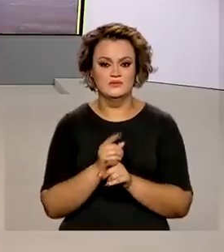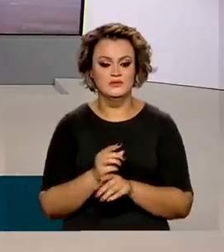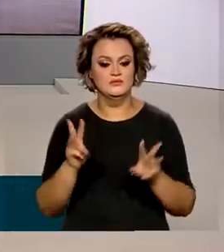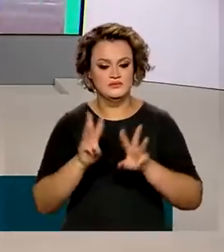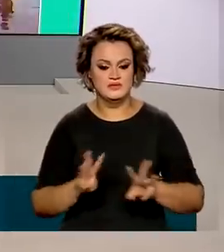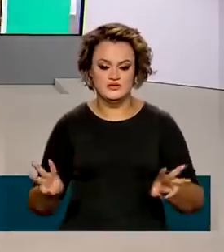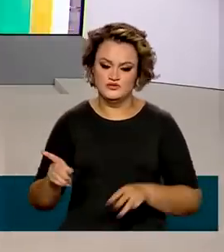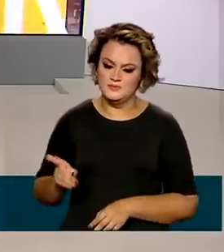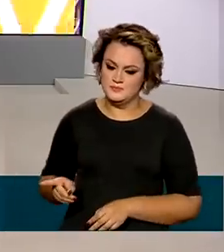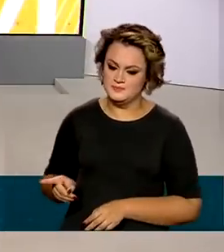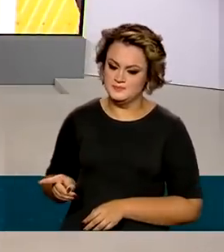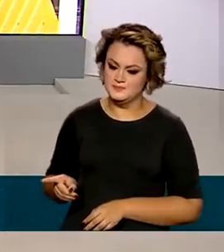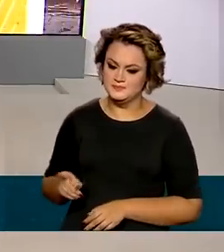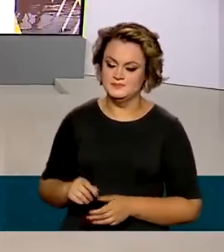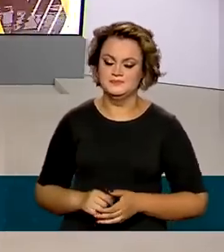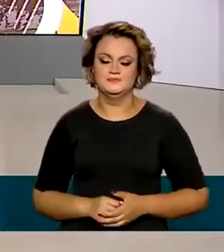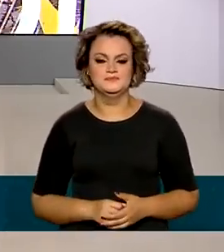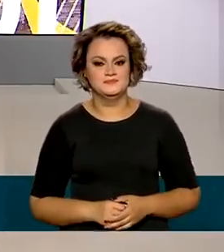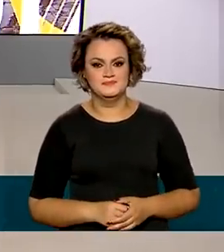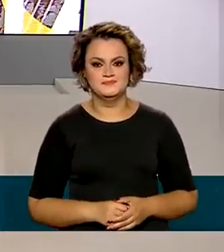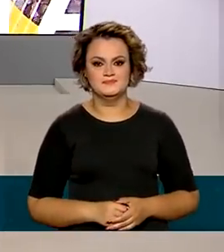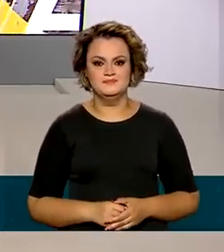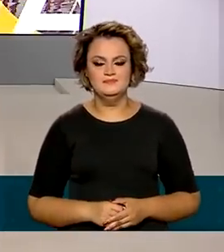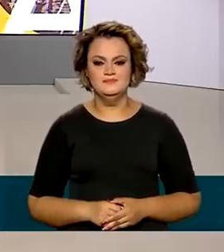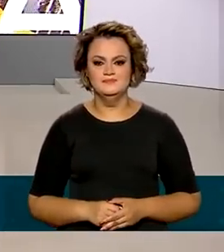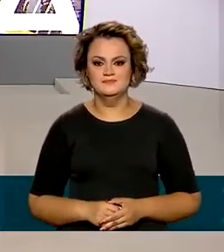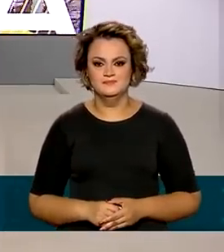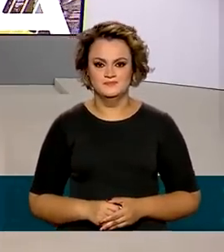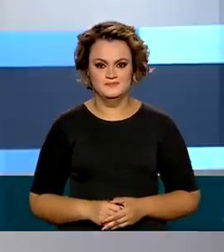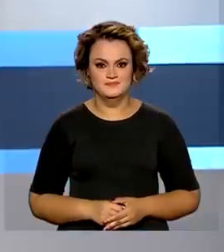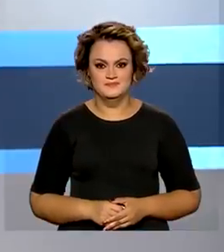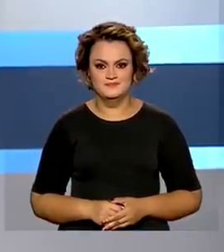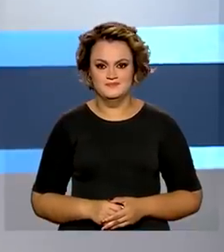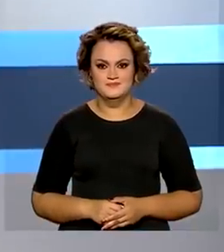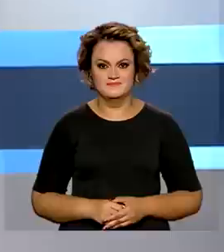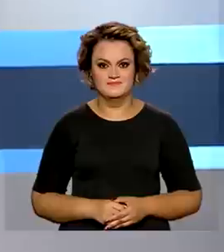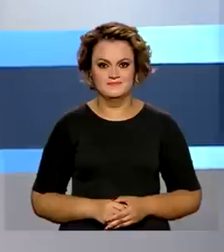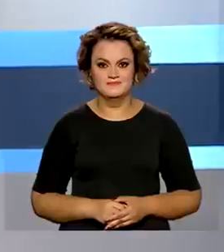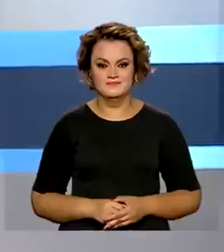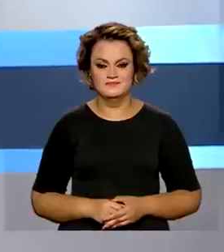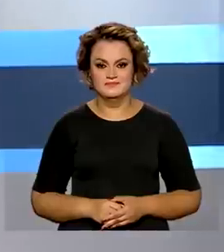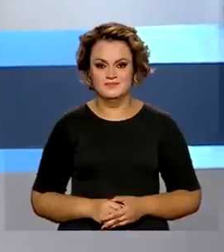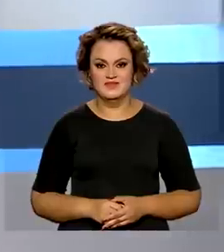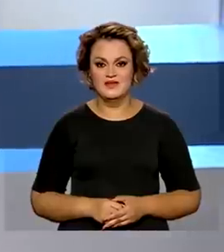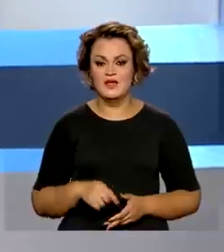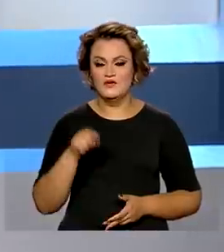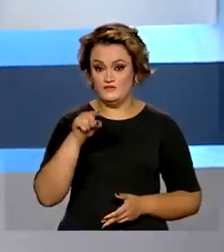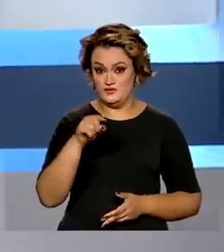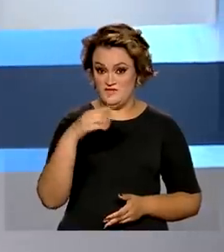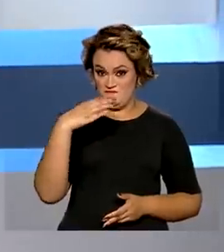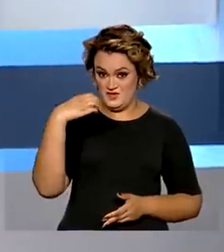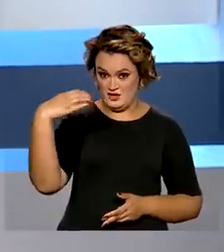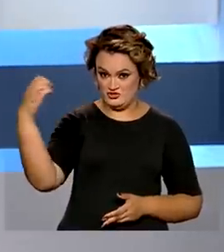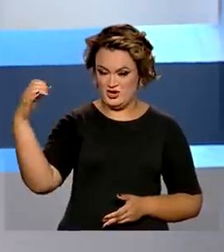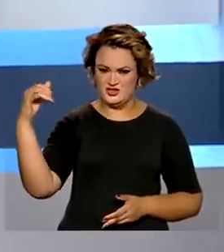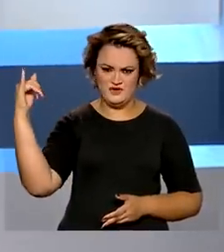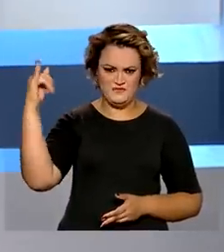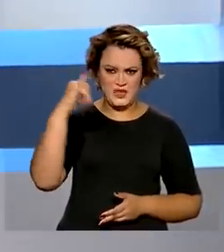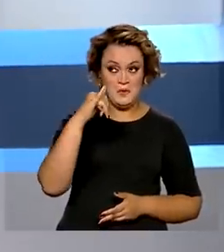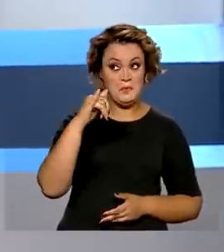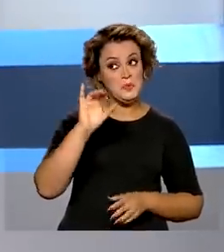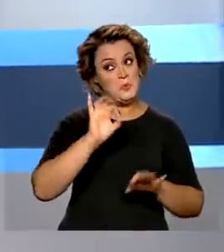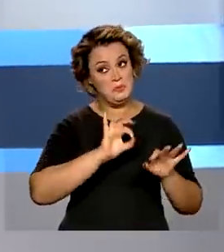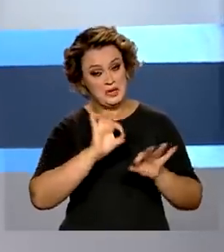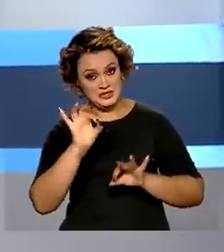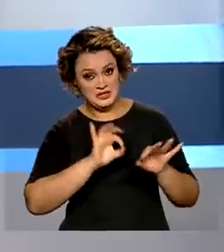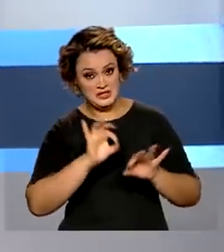Simples Nacional no endereço eletrônico que aparece aí na sua tela. Quem precisa viajar de avião, quem planeja